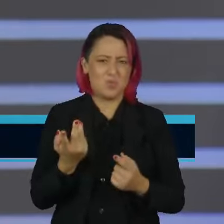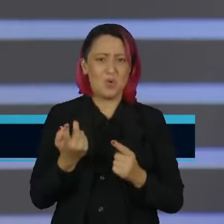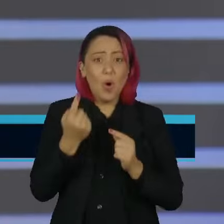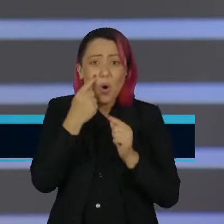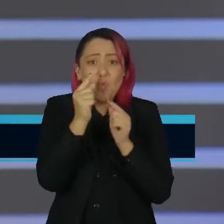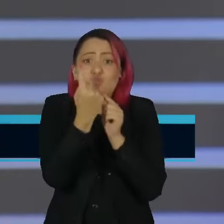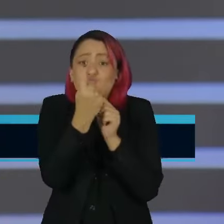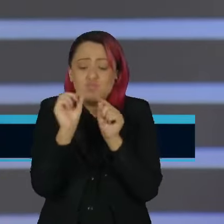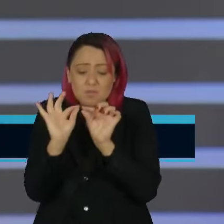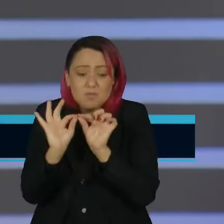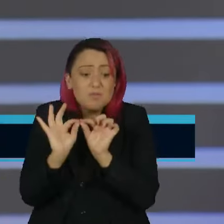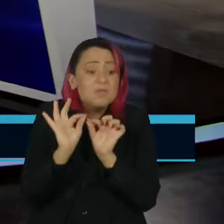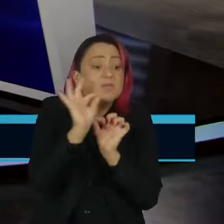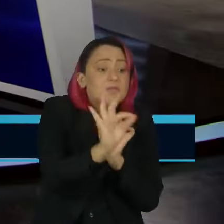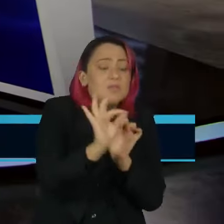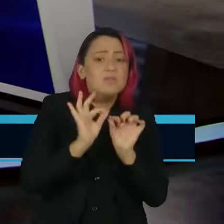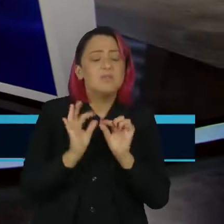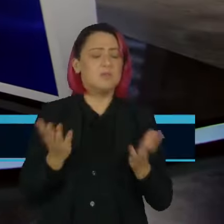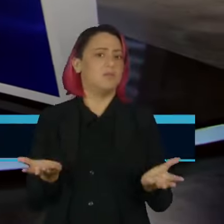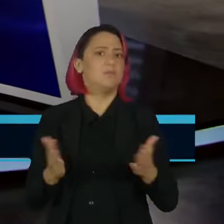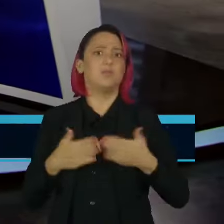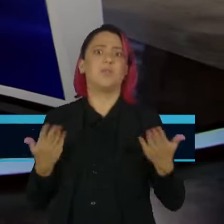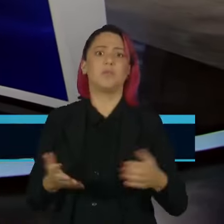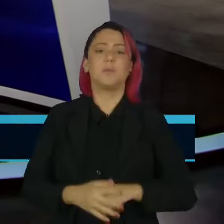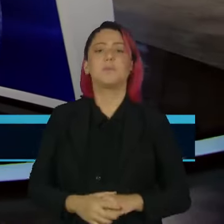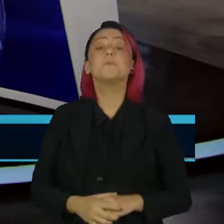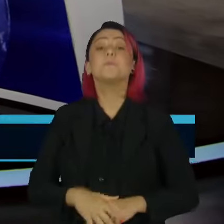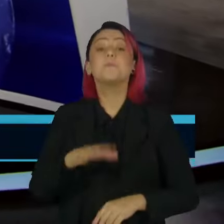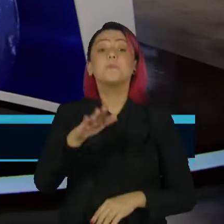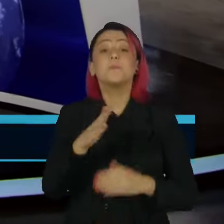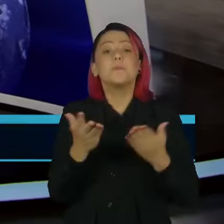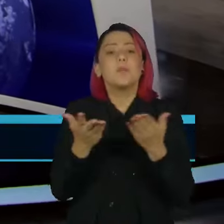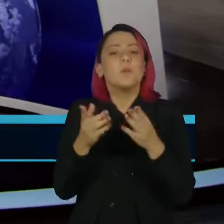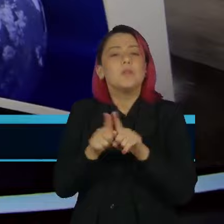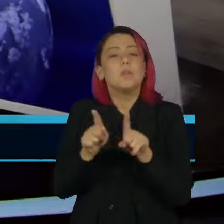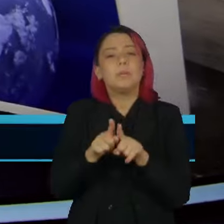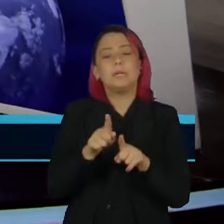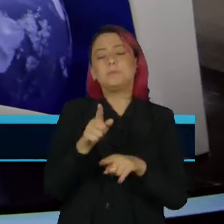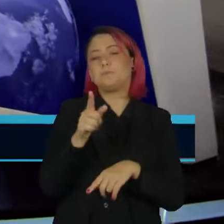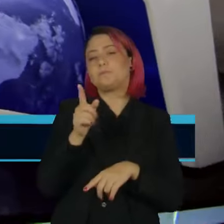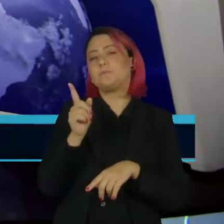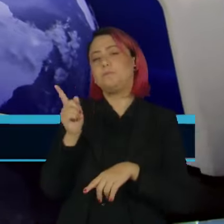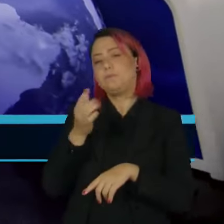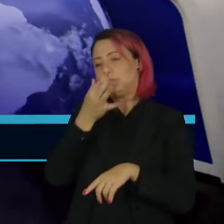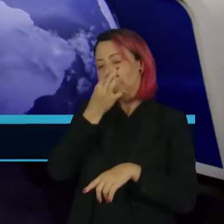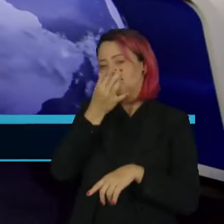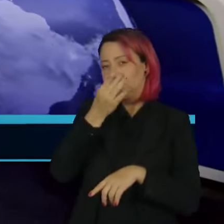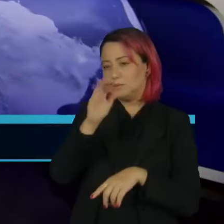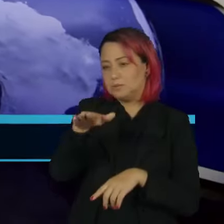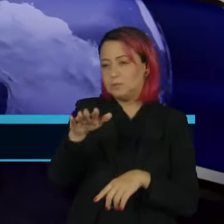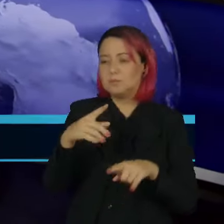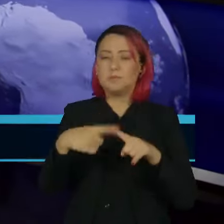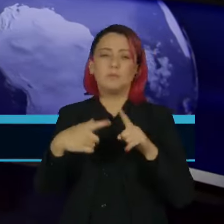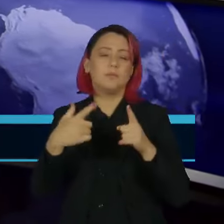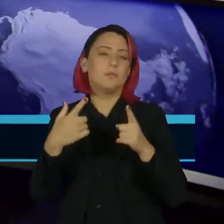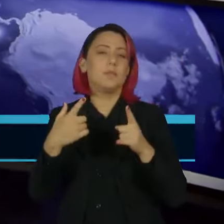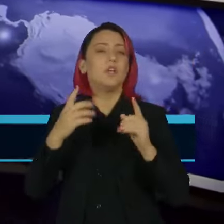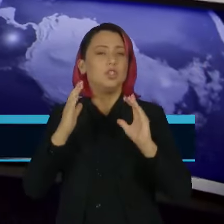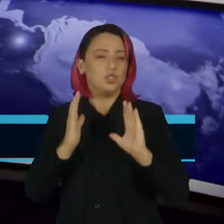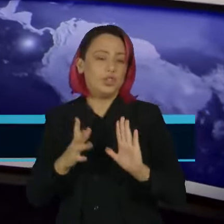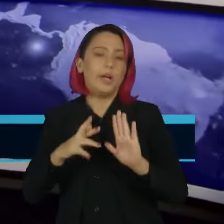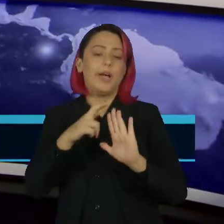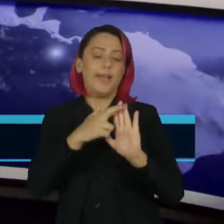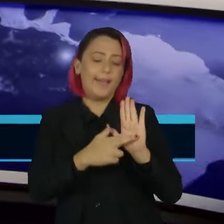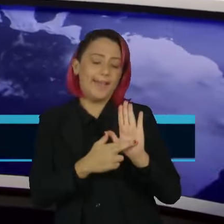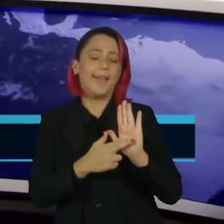ida a São Paulo ao Rio. Agora, Schwarzman, Capaz tocou num ponto importante que é a demanda, que é uma regra de mercado que todo mundo conhece, que é da